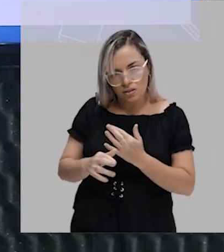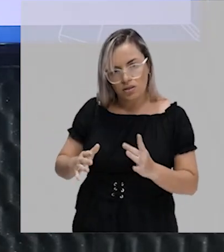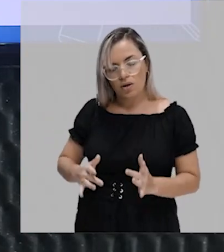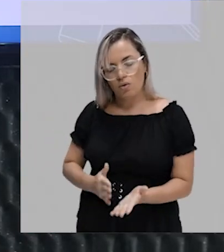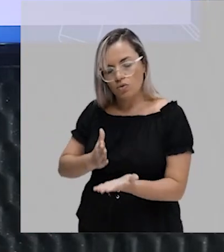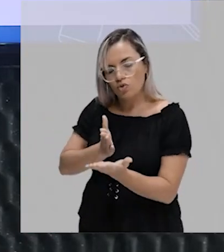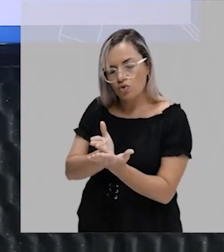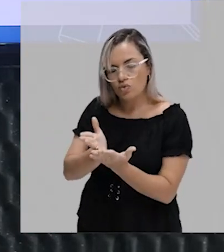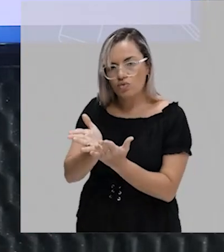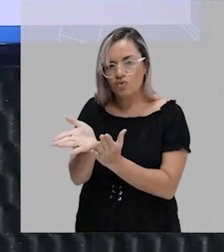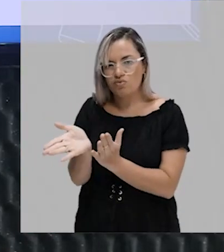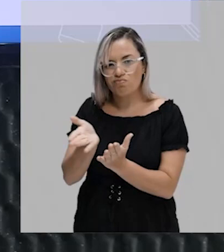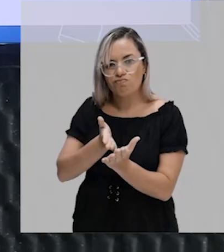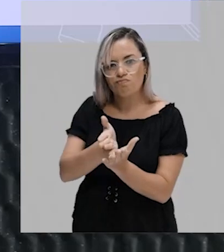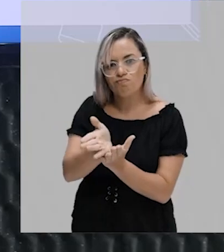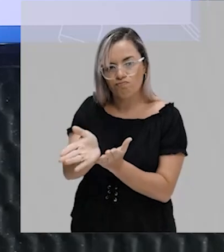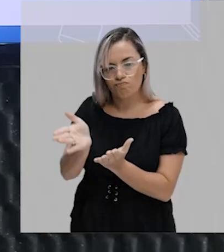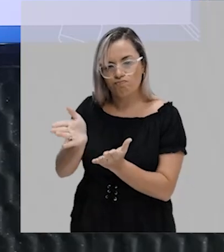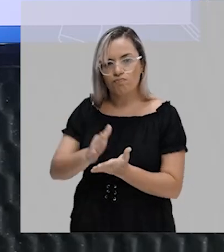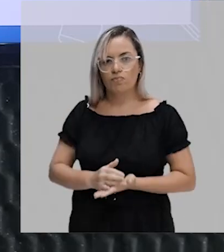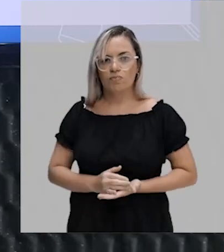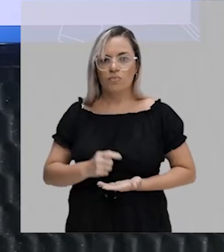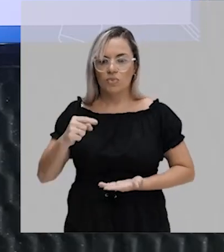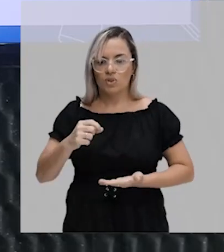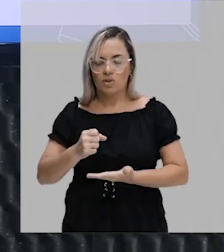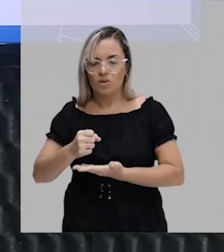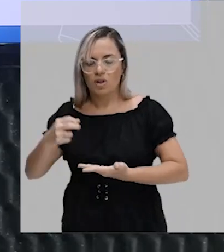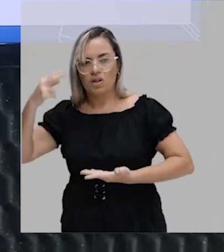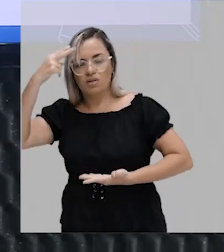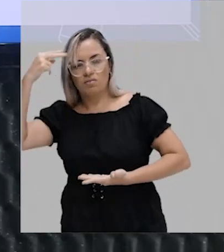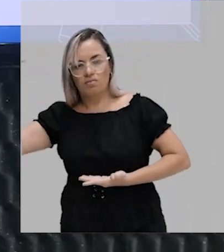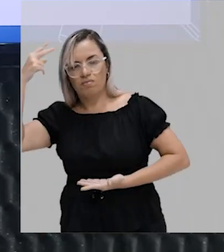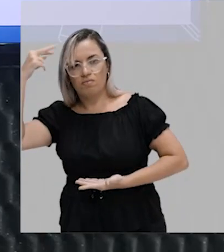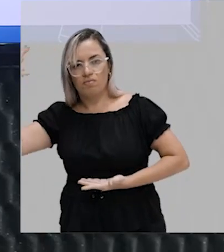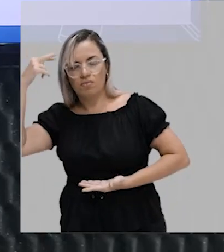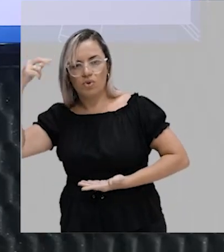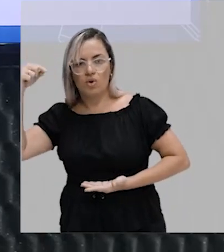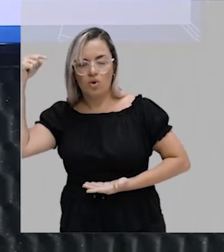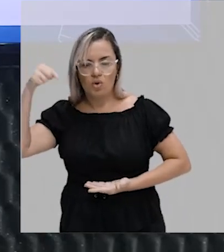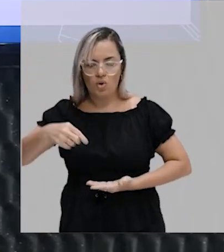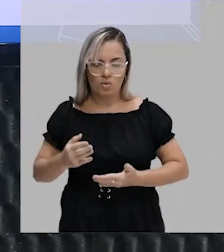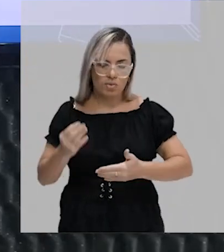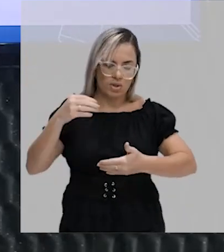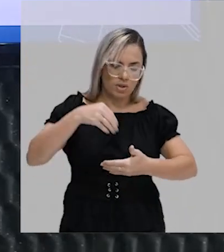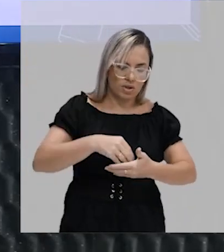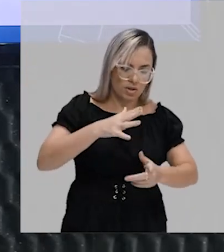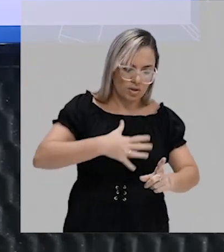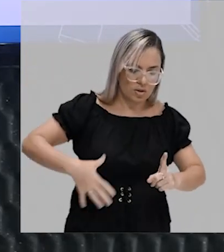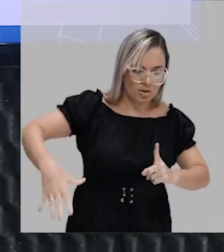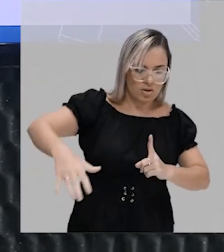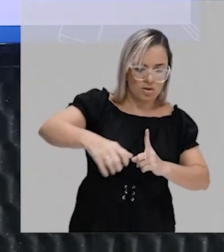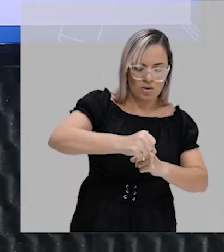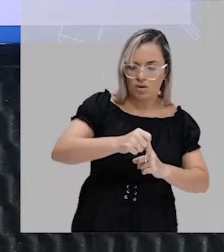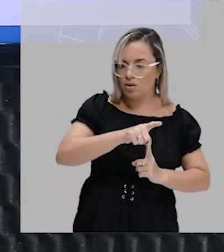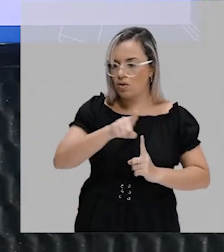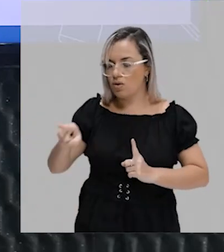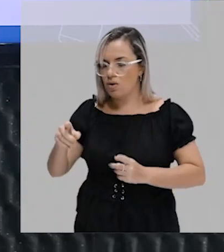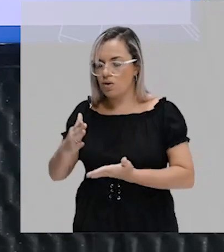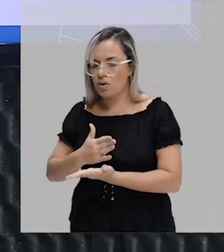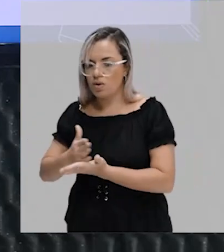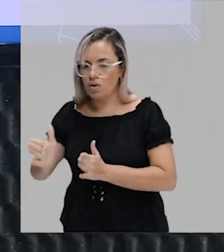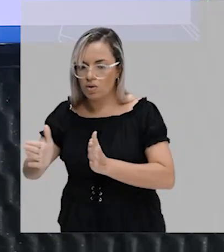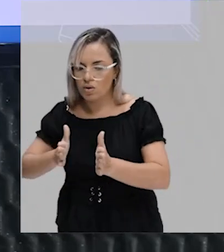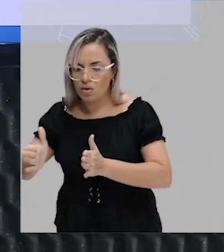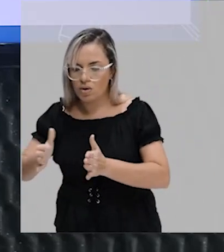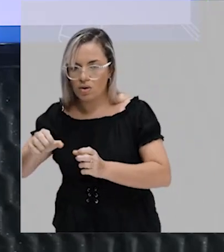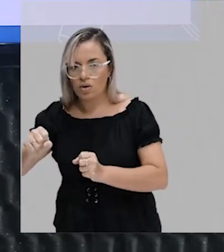se estabelecendo historicamente como parte das relações sociais aqui em nosso país. Desde o período colonial, desde